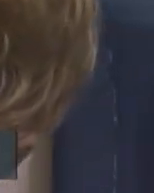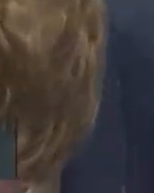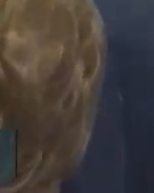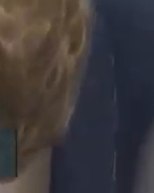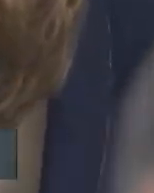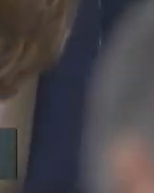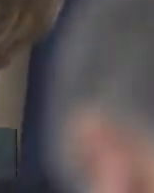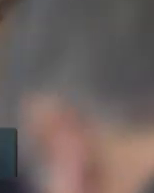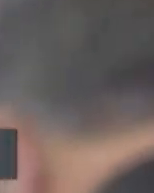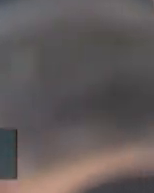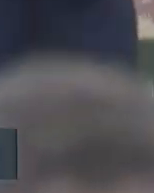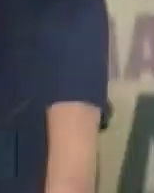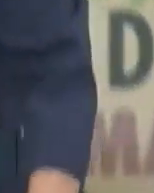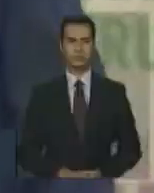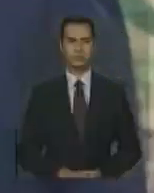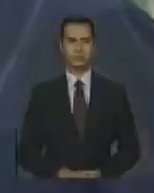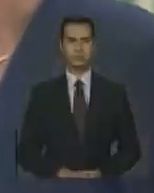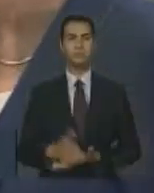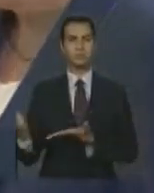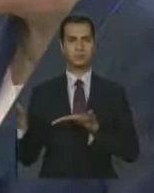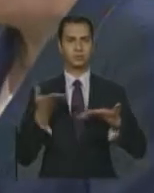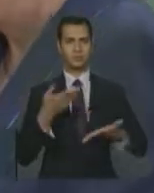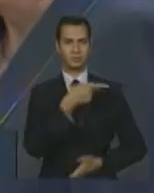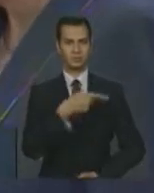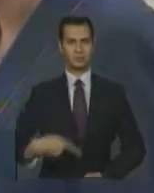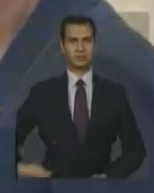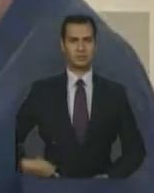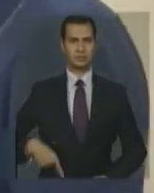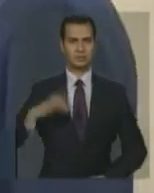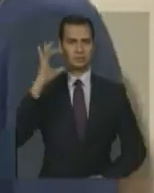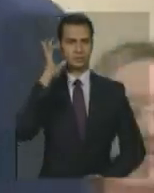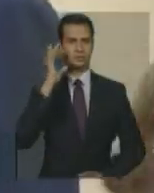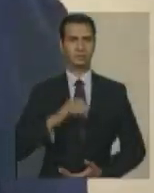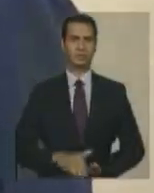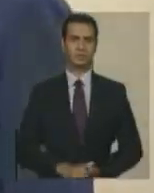Com a palavra a senhora presidenta da república.